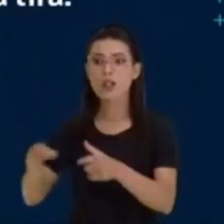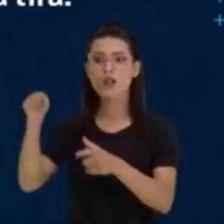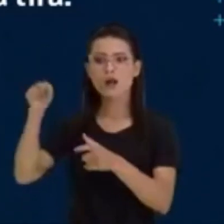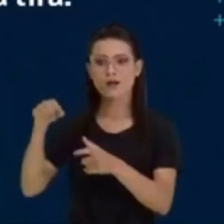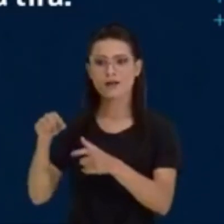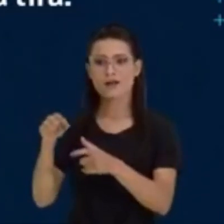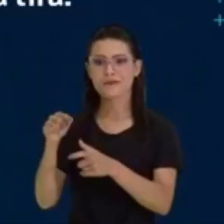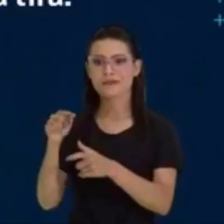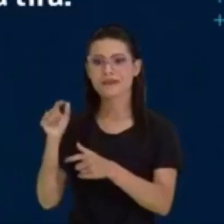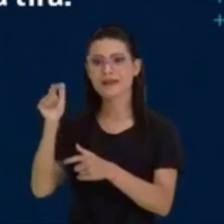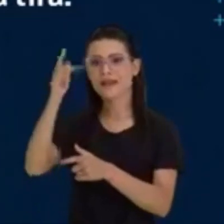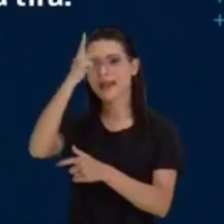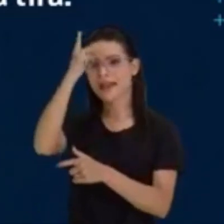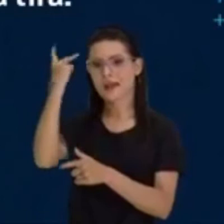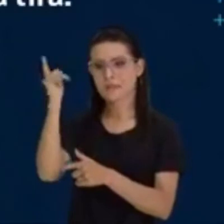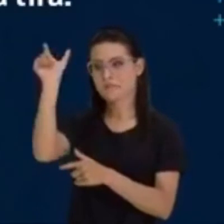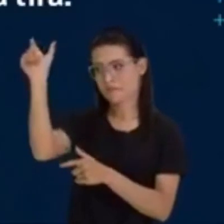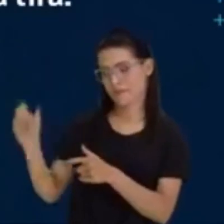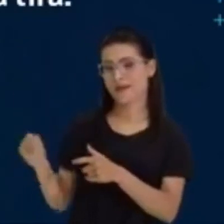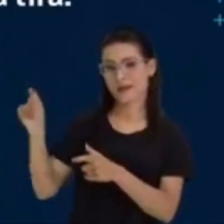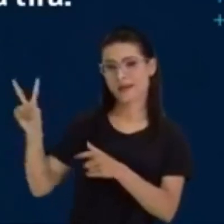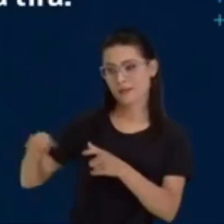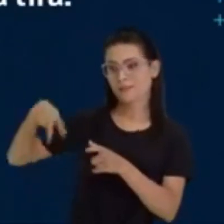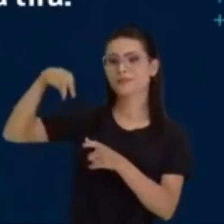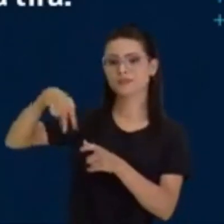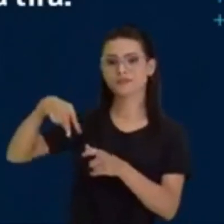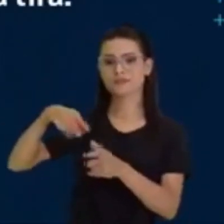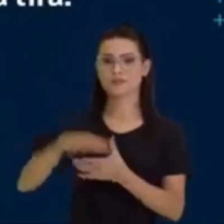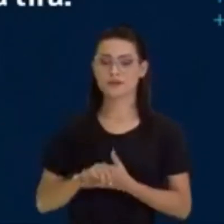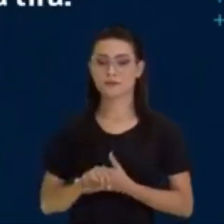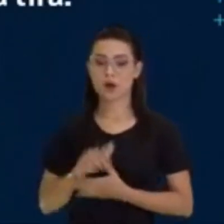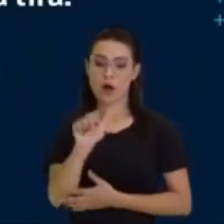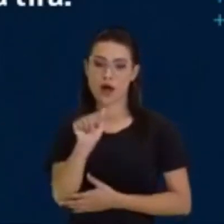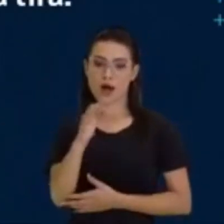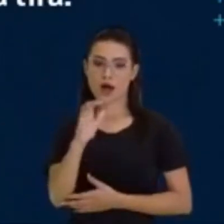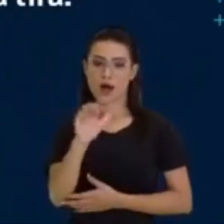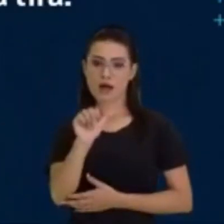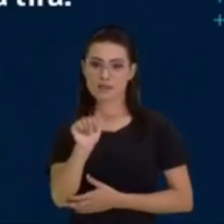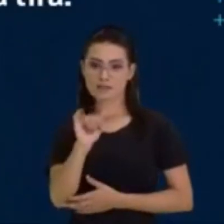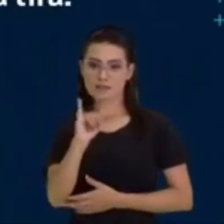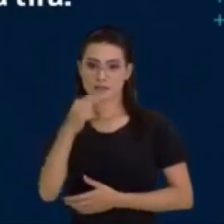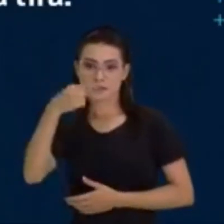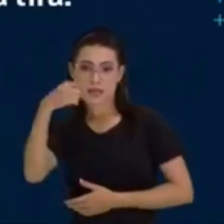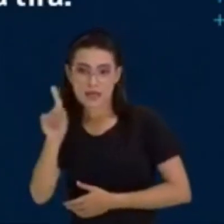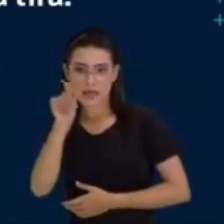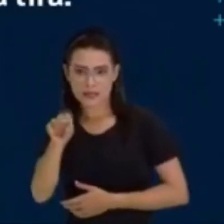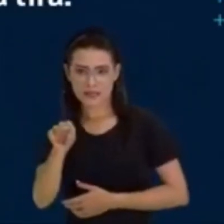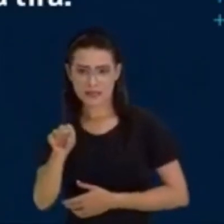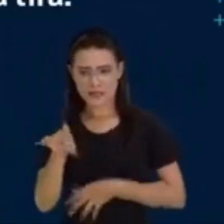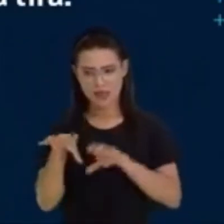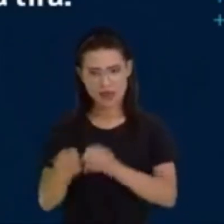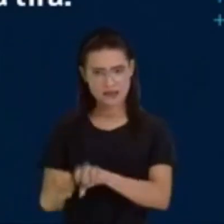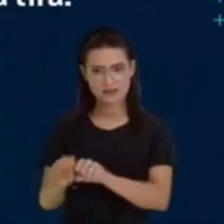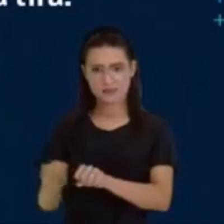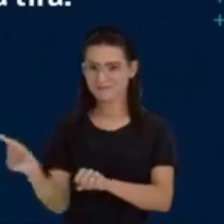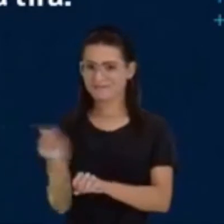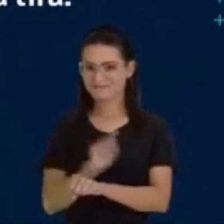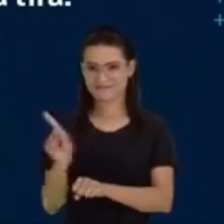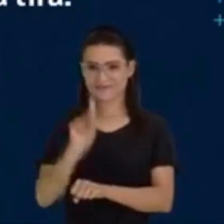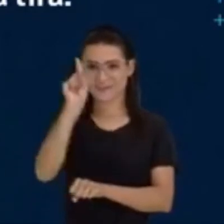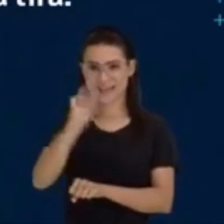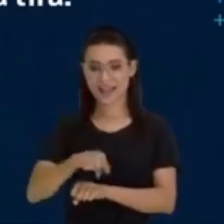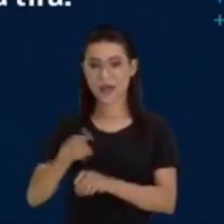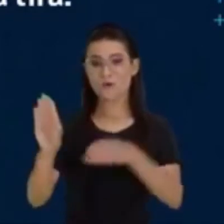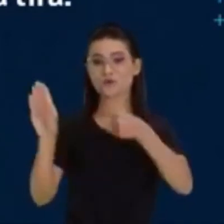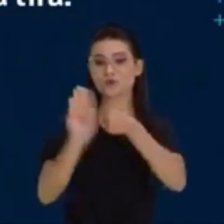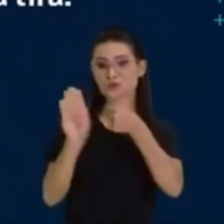O vocábulo açaí, nesse caso, é um substantivo próprio, pois é o nome do menino, personagem principal da tira.